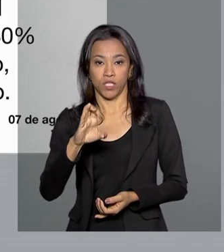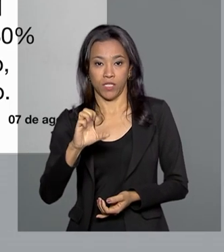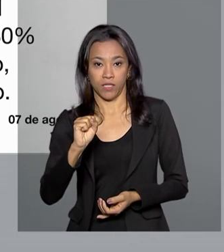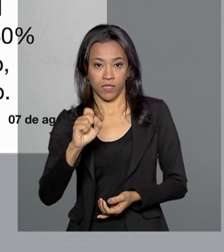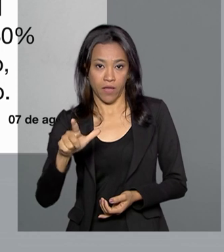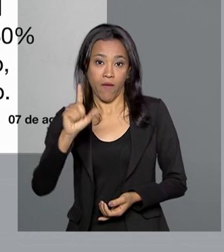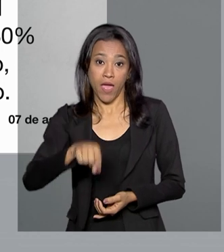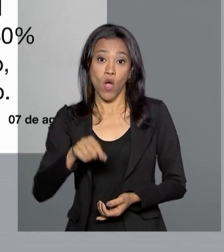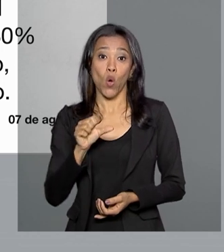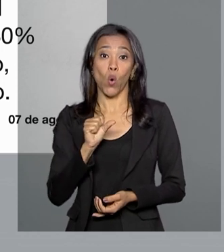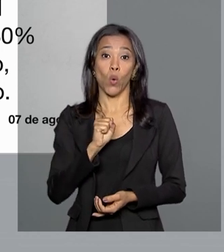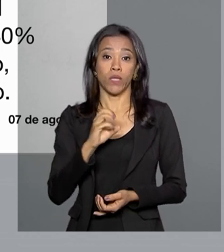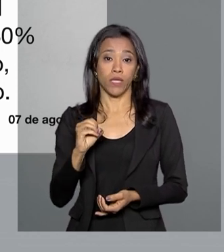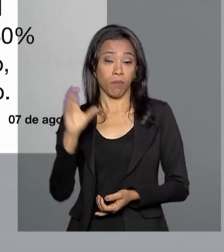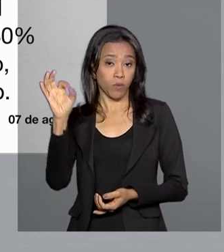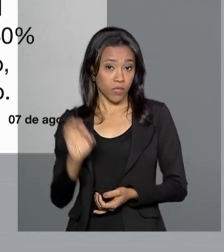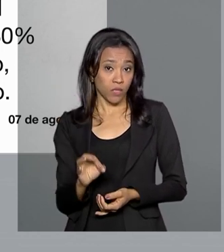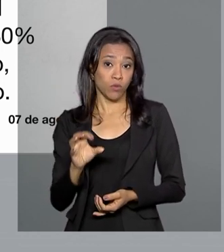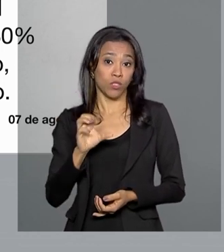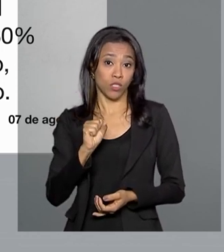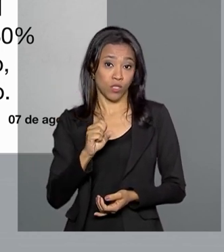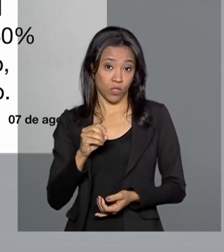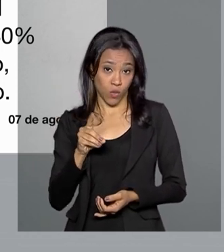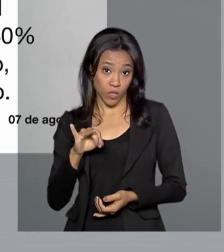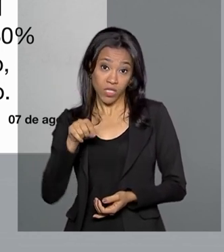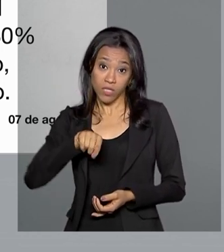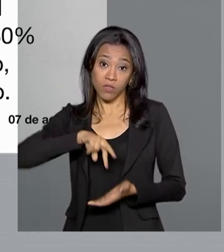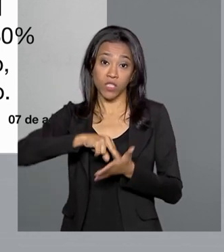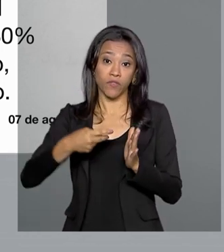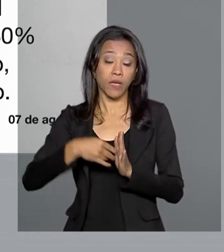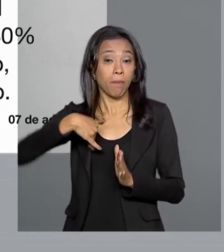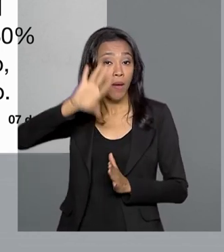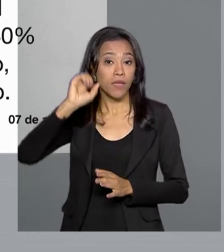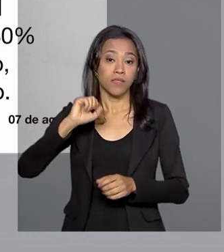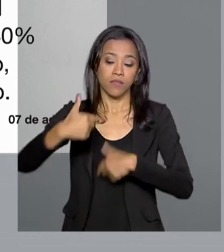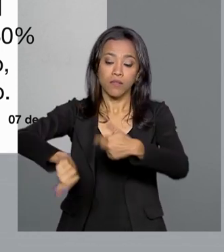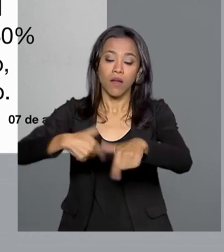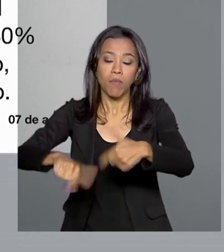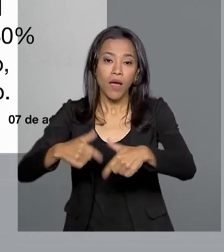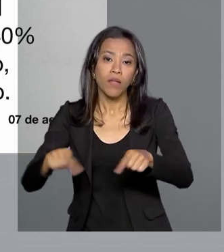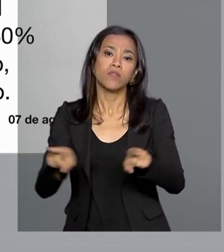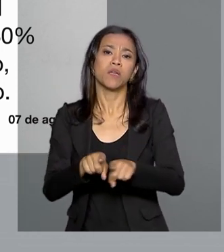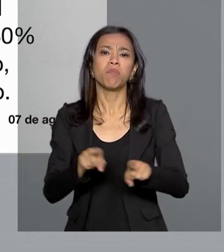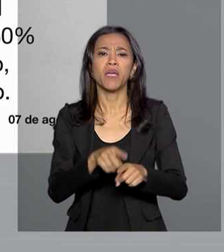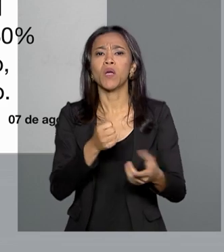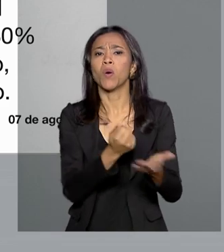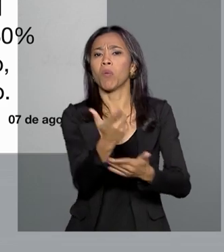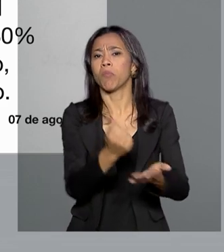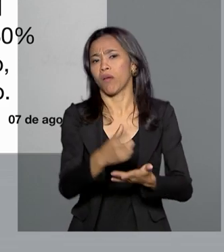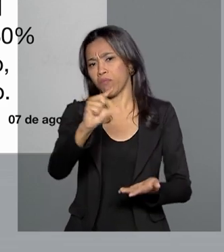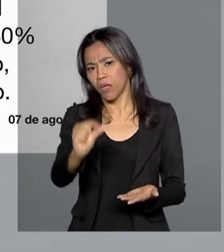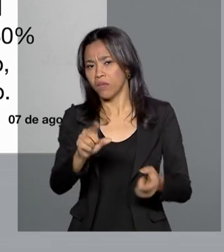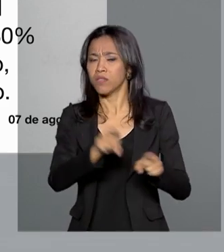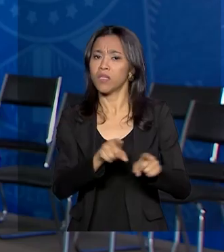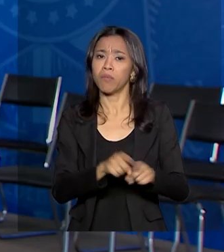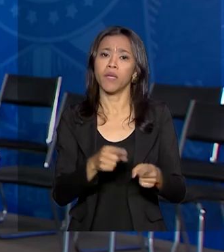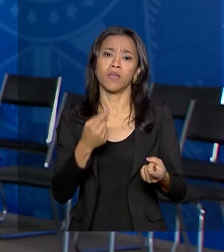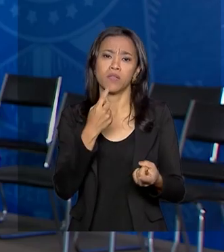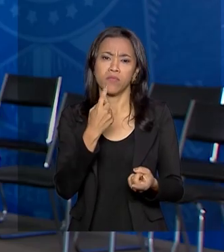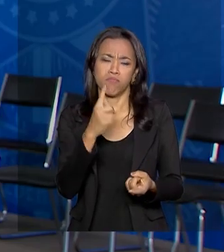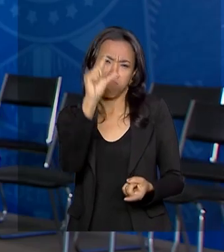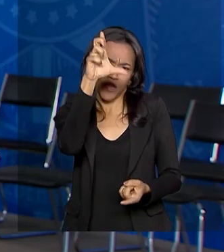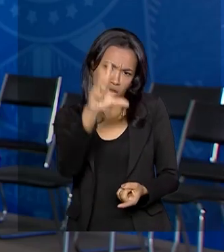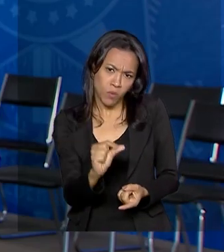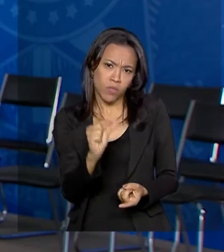% de soja, o que representa mais emprego no campo, redução de importação de diesel e menos poluição. E